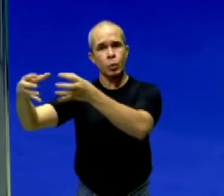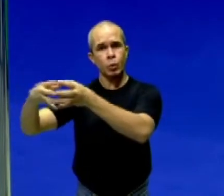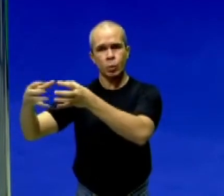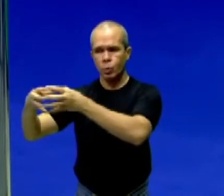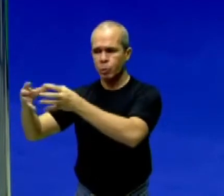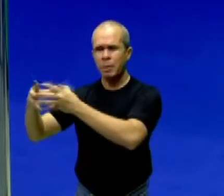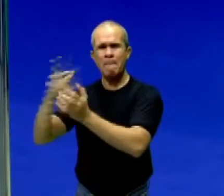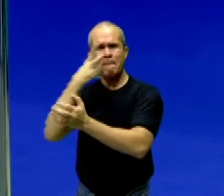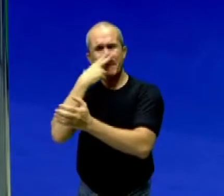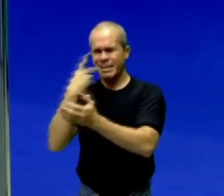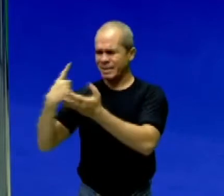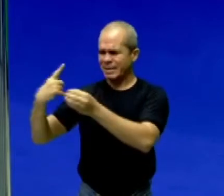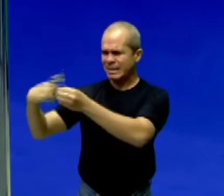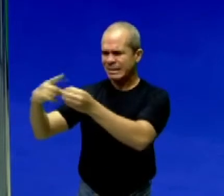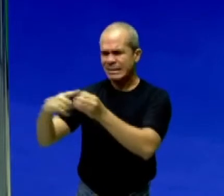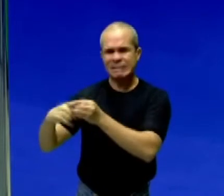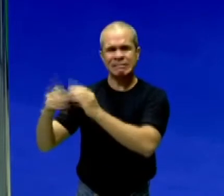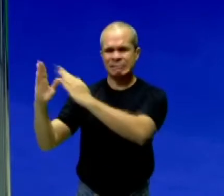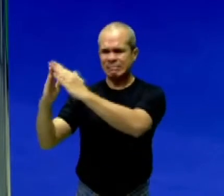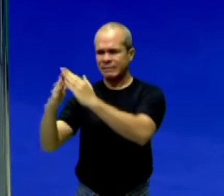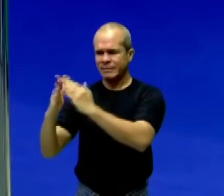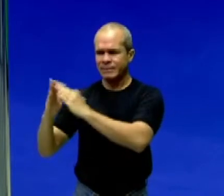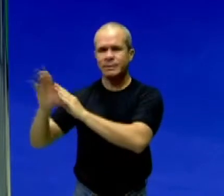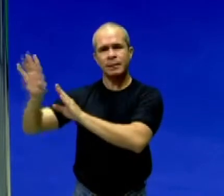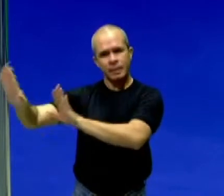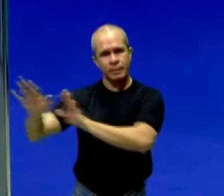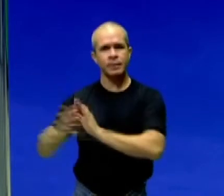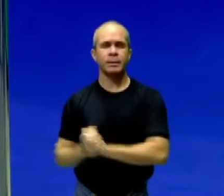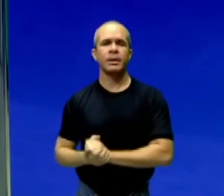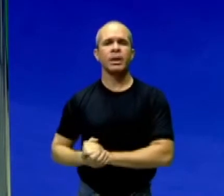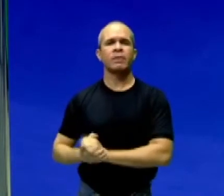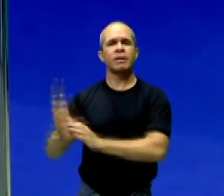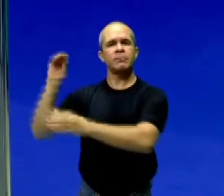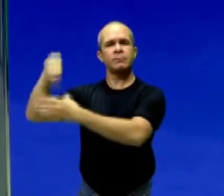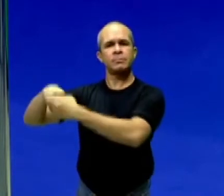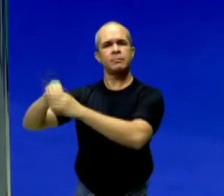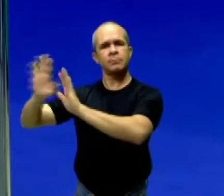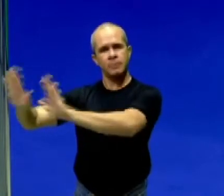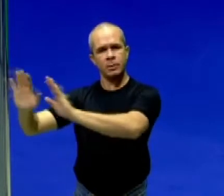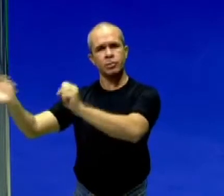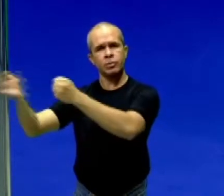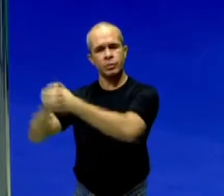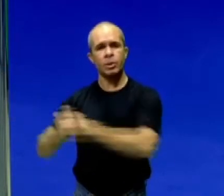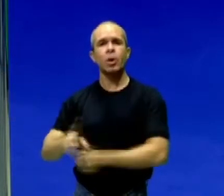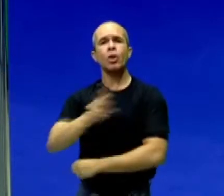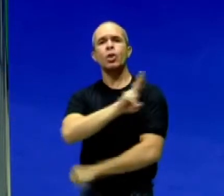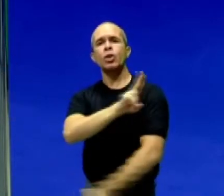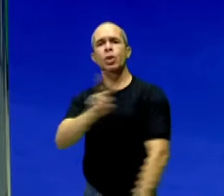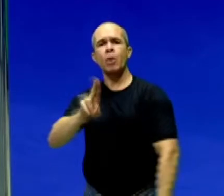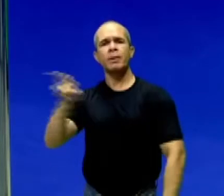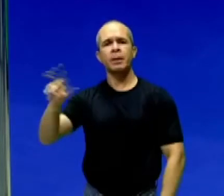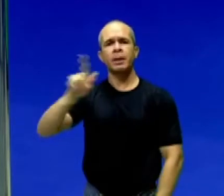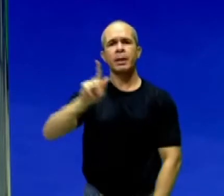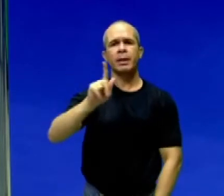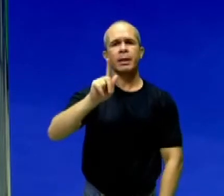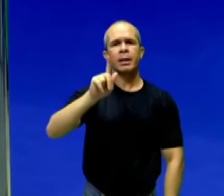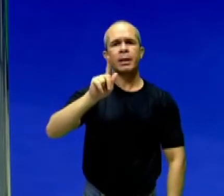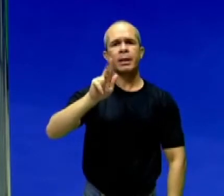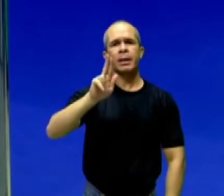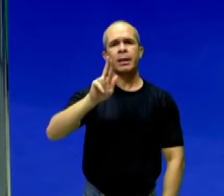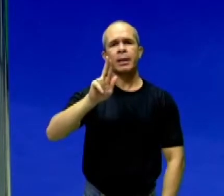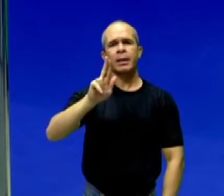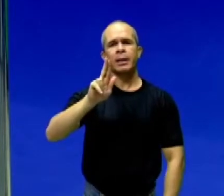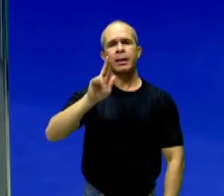suas comunidades de fugas, de escravos foragidos mesmo, seus patrões. E foi chamado de quilombos ou